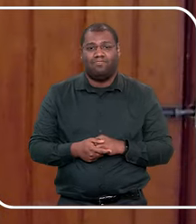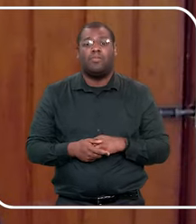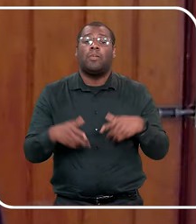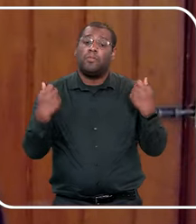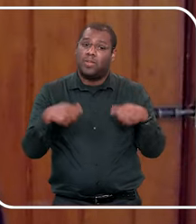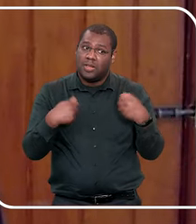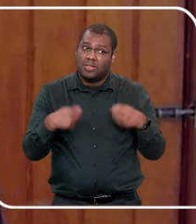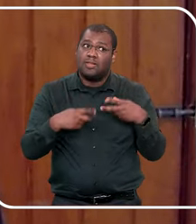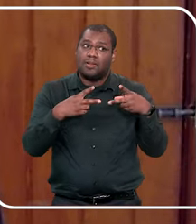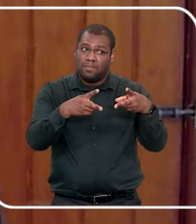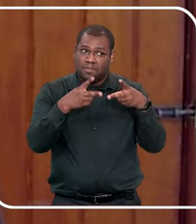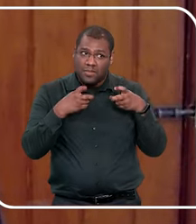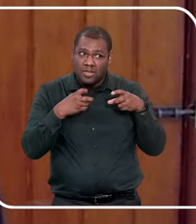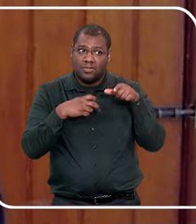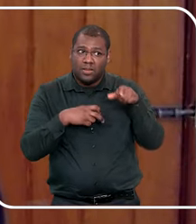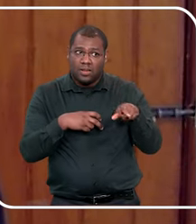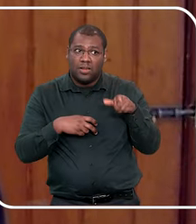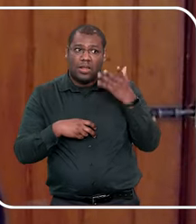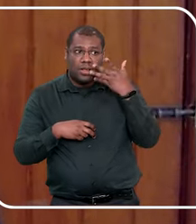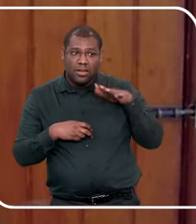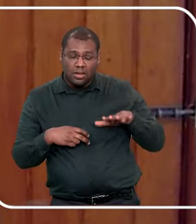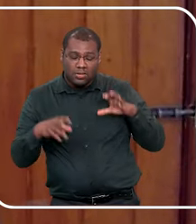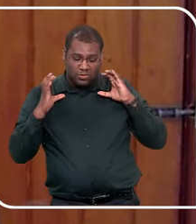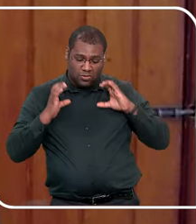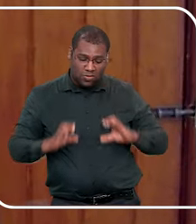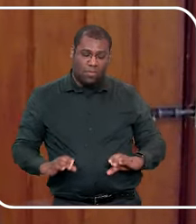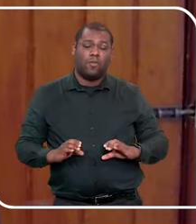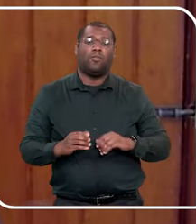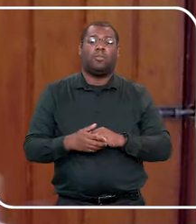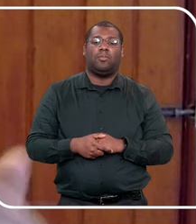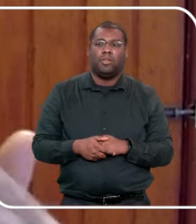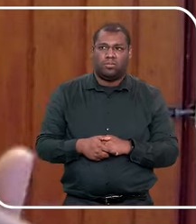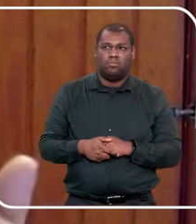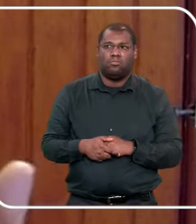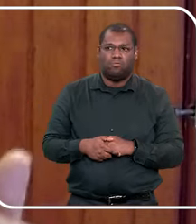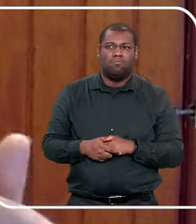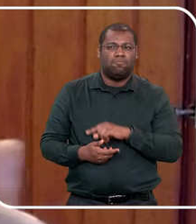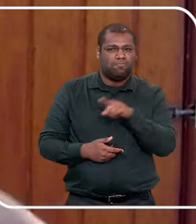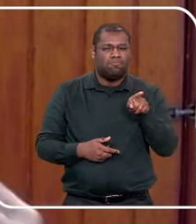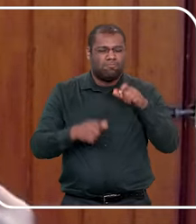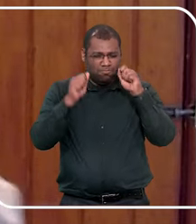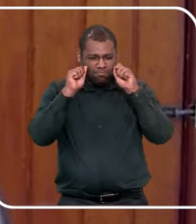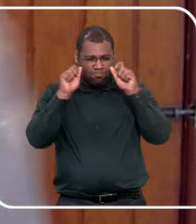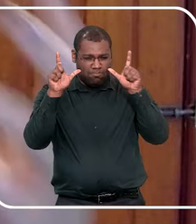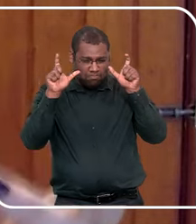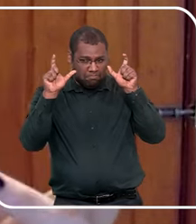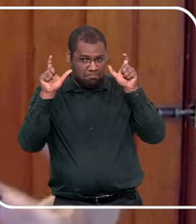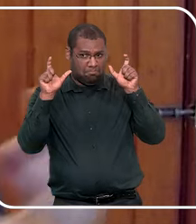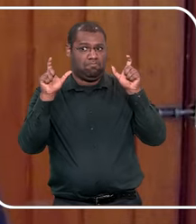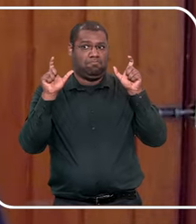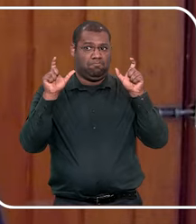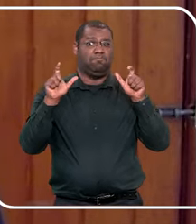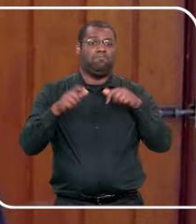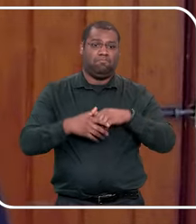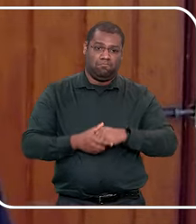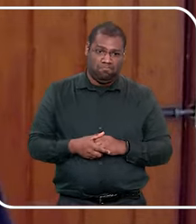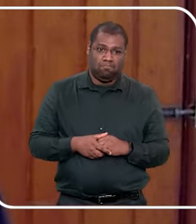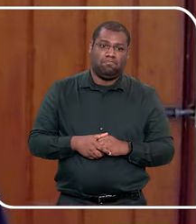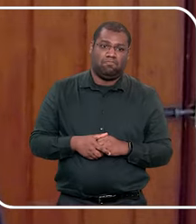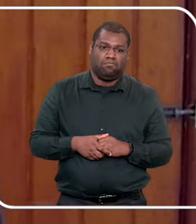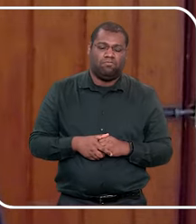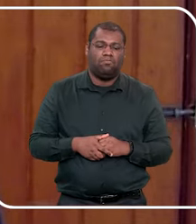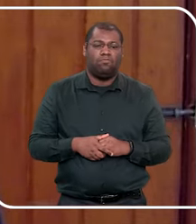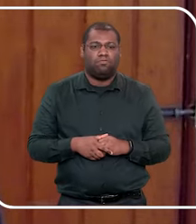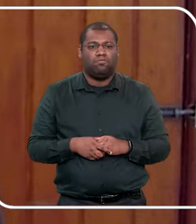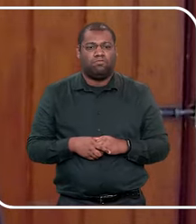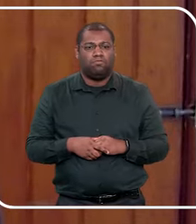com outros fatores que eu falei, e passa a observar o comportamento, tá, são sempre coisas pra ligar a luz, né, acender uma